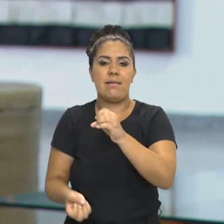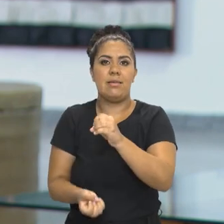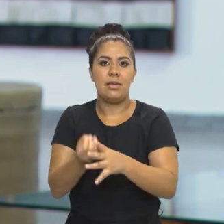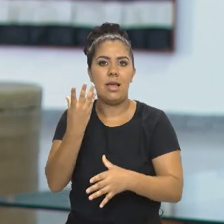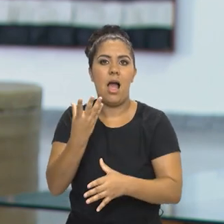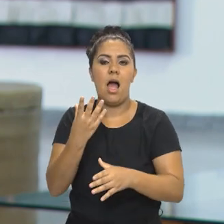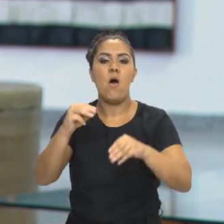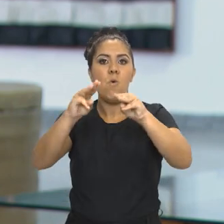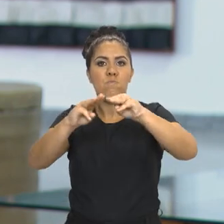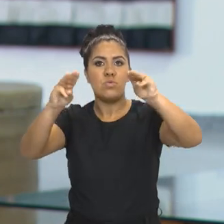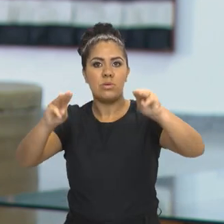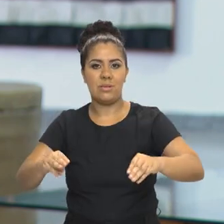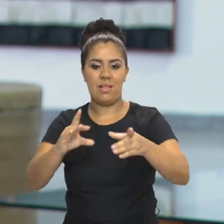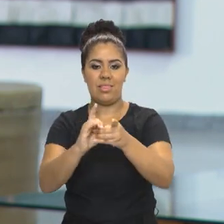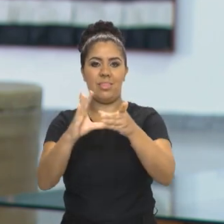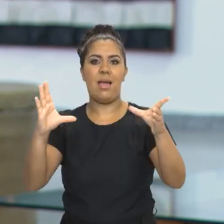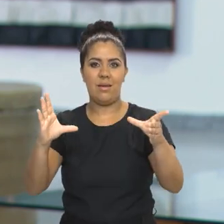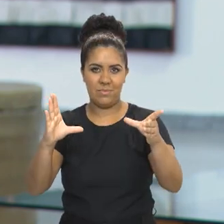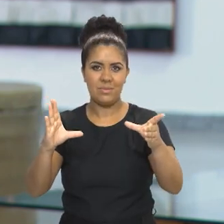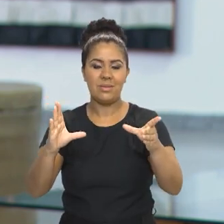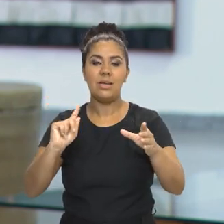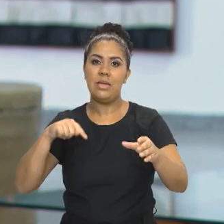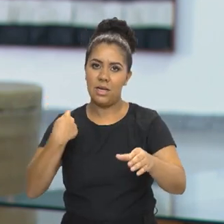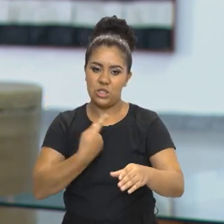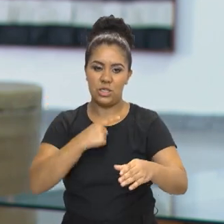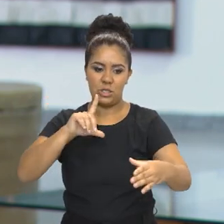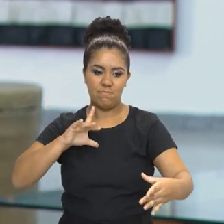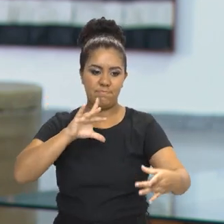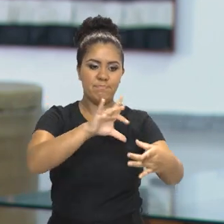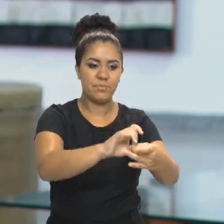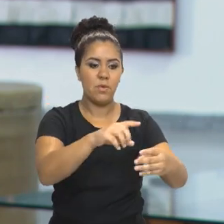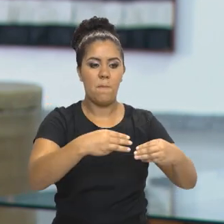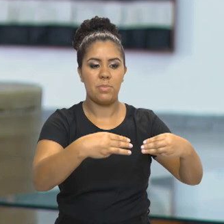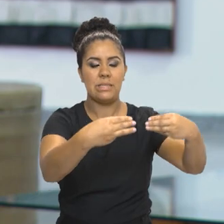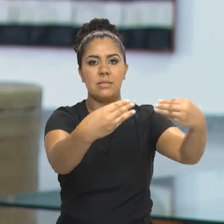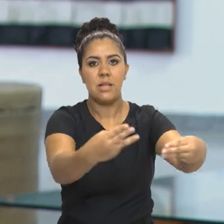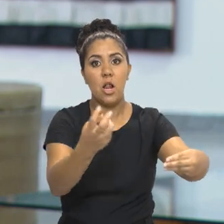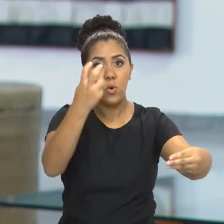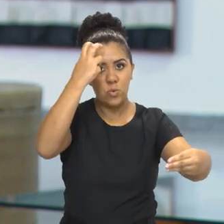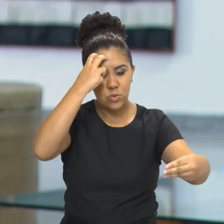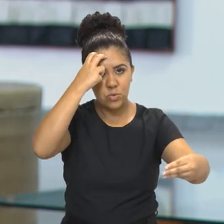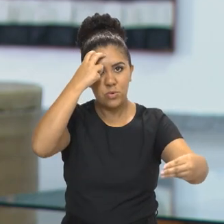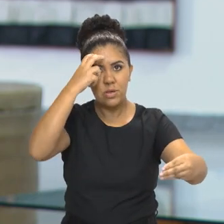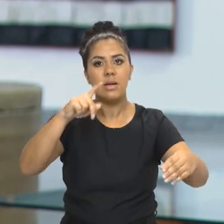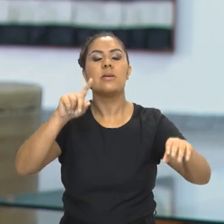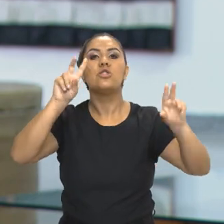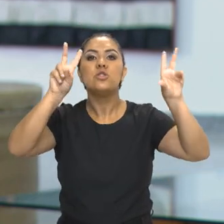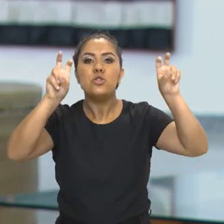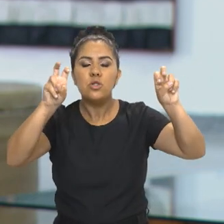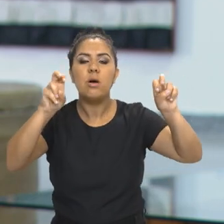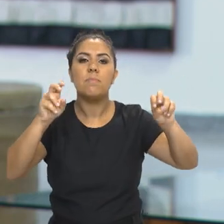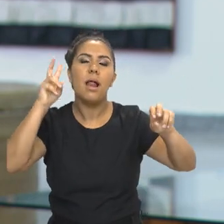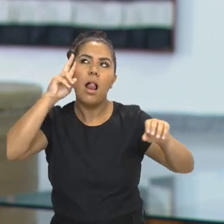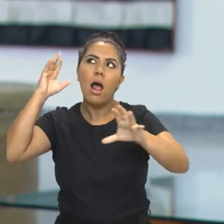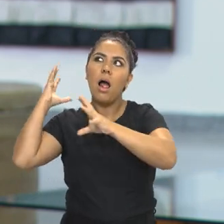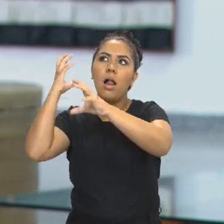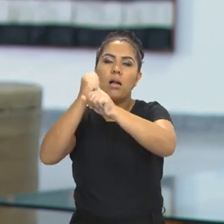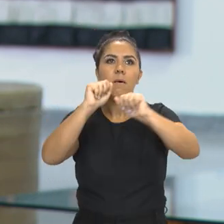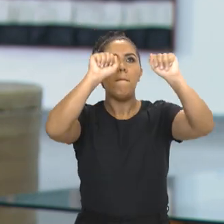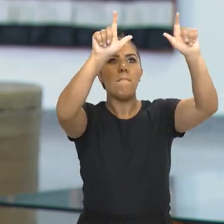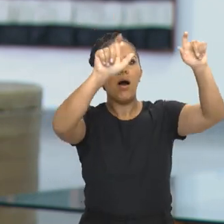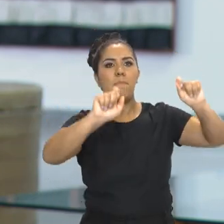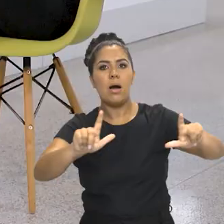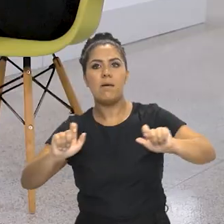Democracia. Então, estamos fazendo, junto com o Ministério da Cultura, o seminário Memória e Democracia, que é o